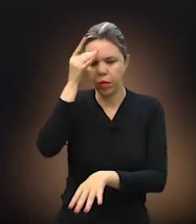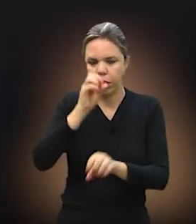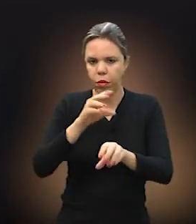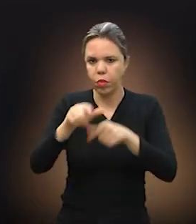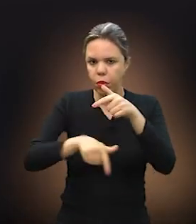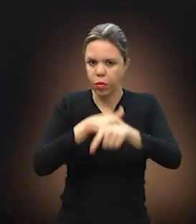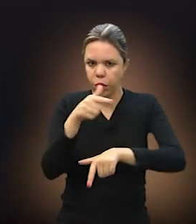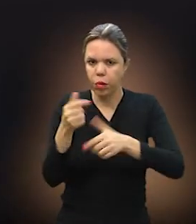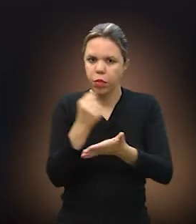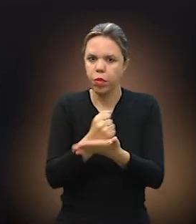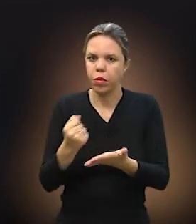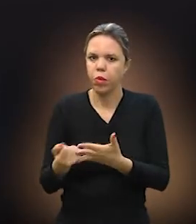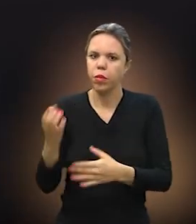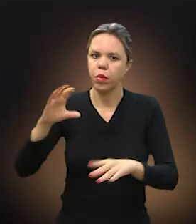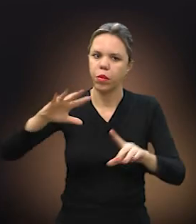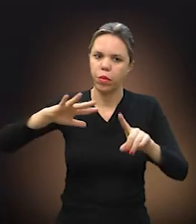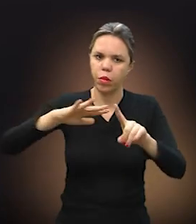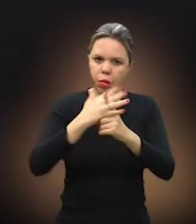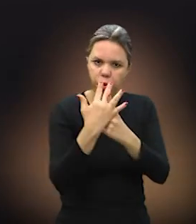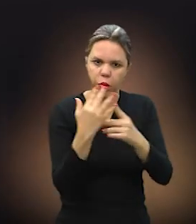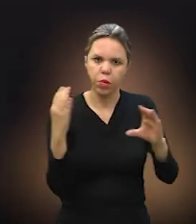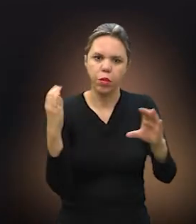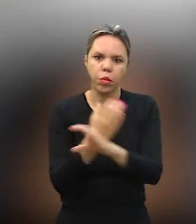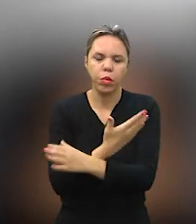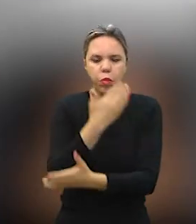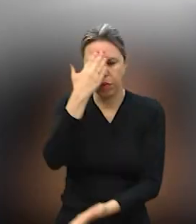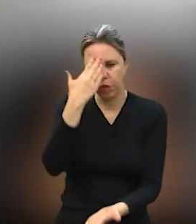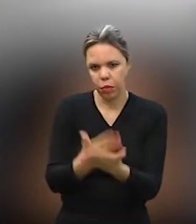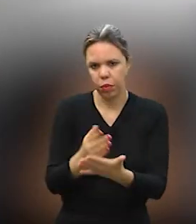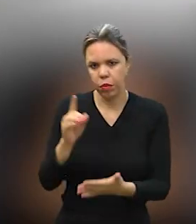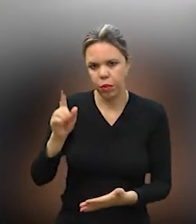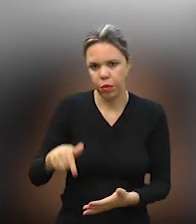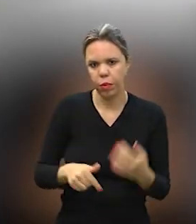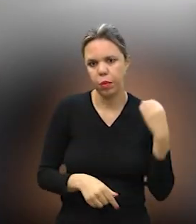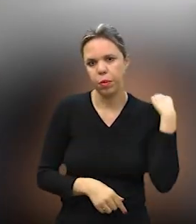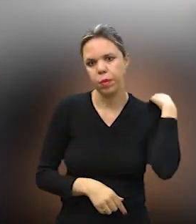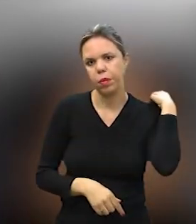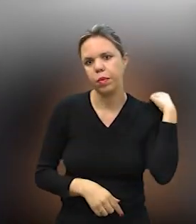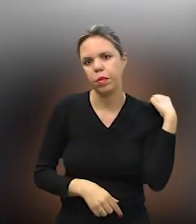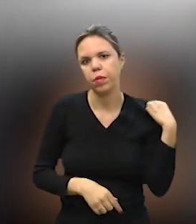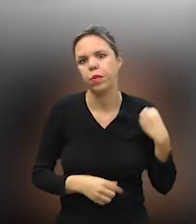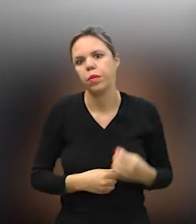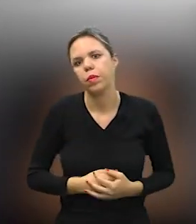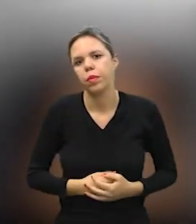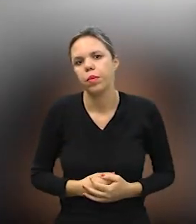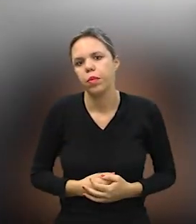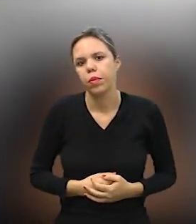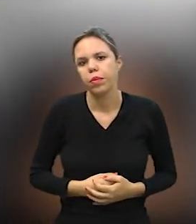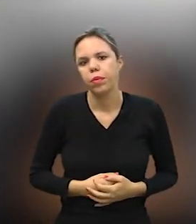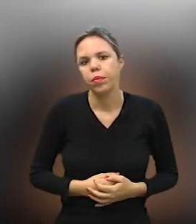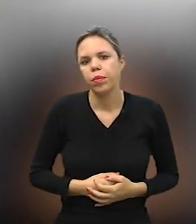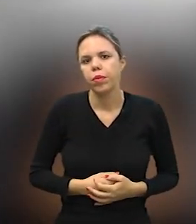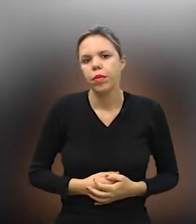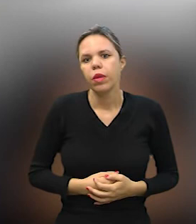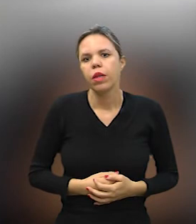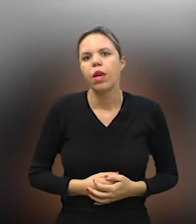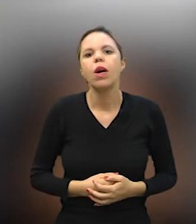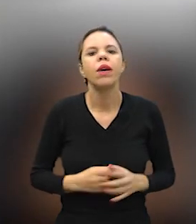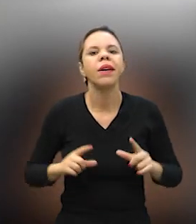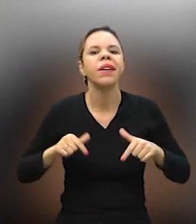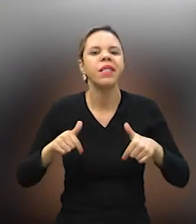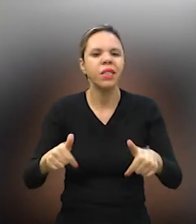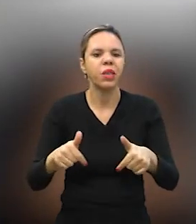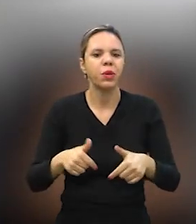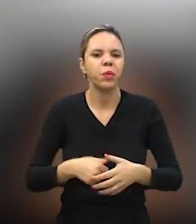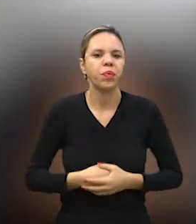educação, ao trabalho formal e à cidadania plena. E a gente acredita que essas, vamos dizer, essas